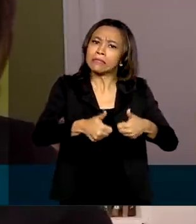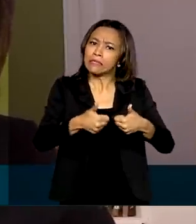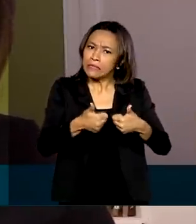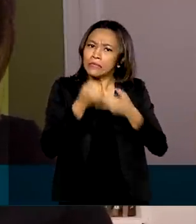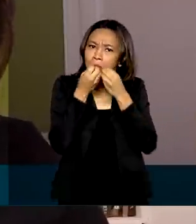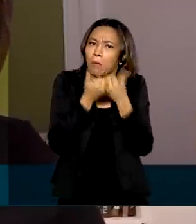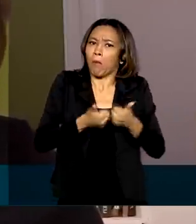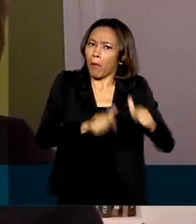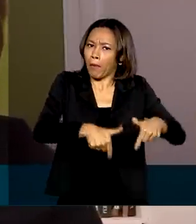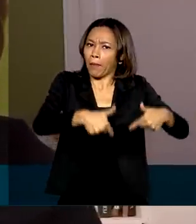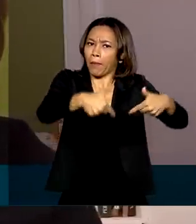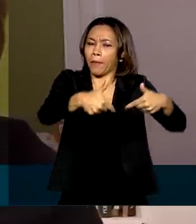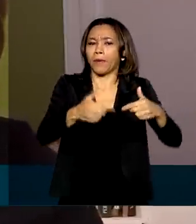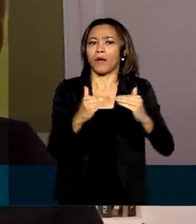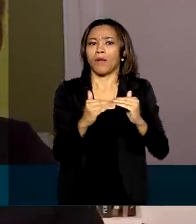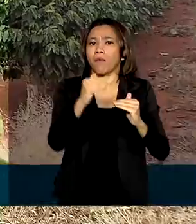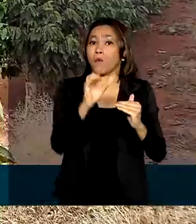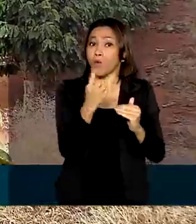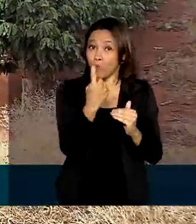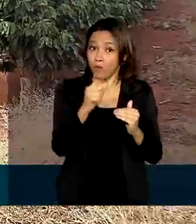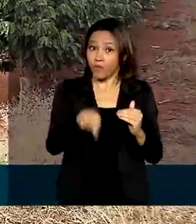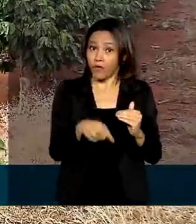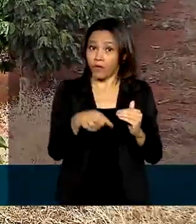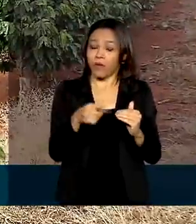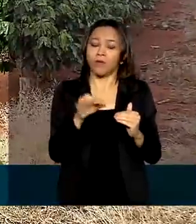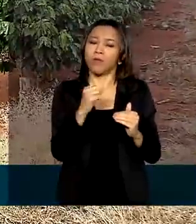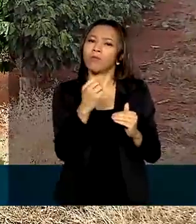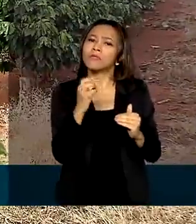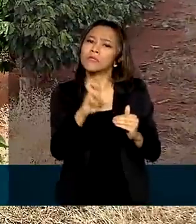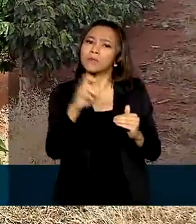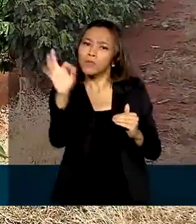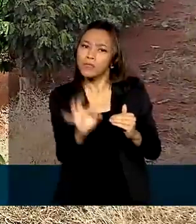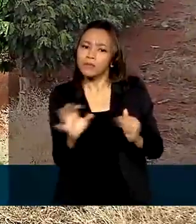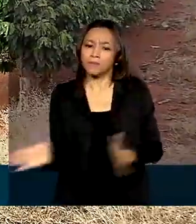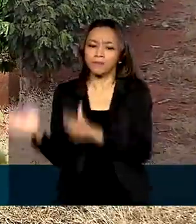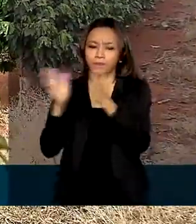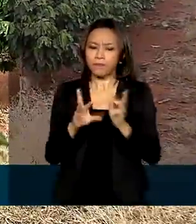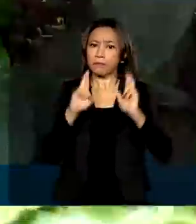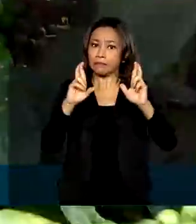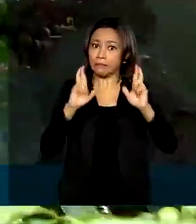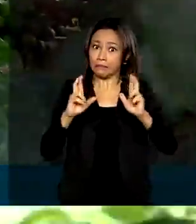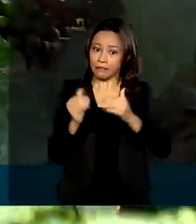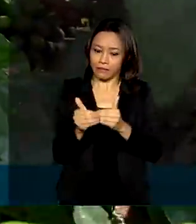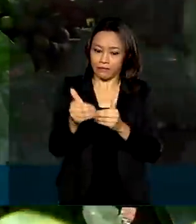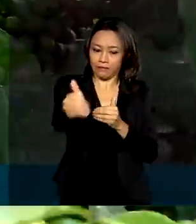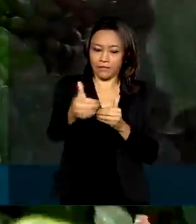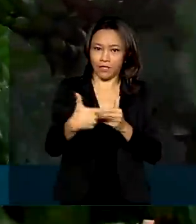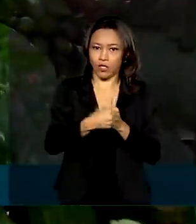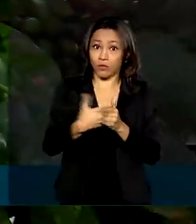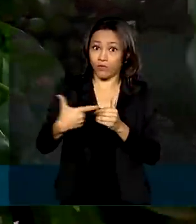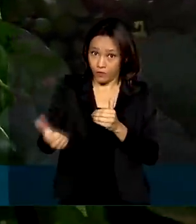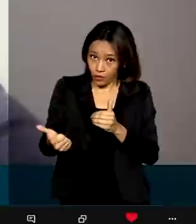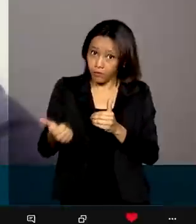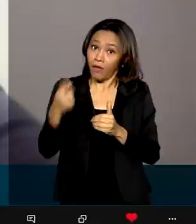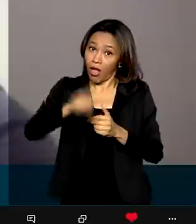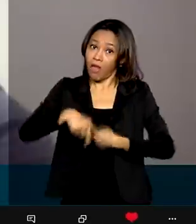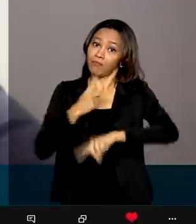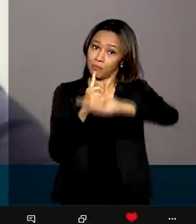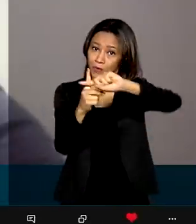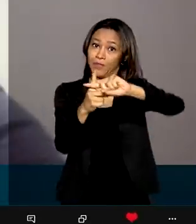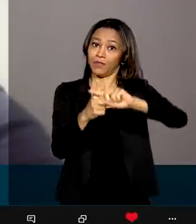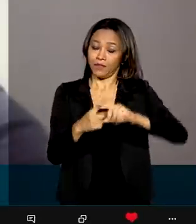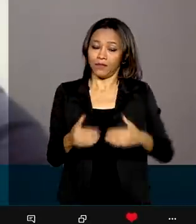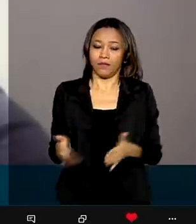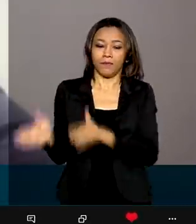crescimento de menos 1,5%. E as expectativas para 2021 também são positivas. O que